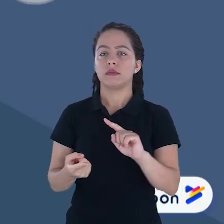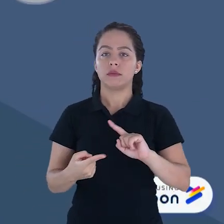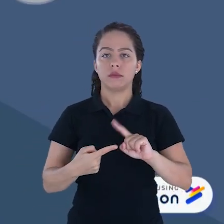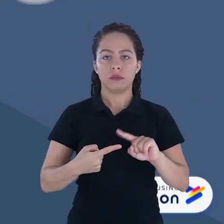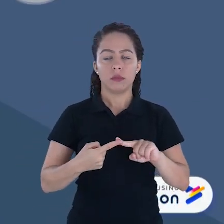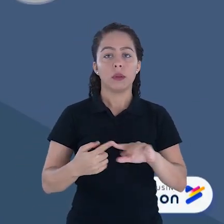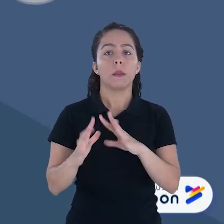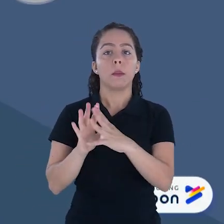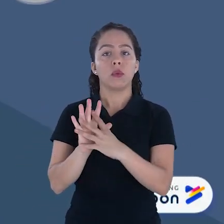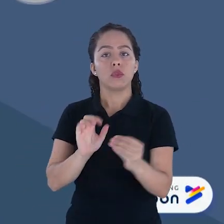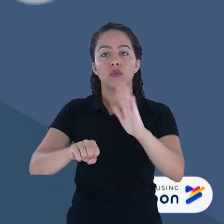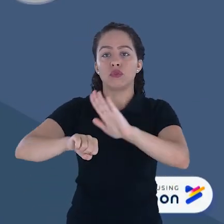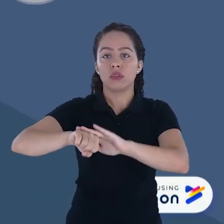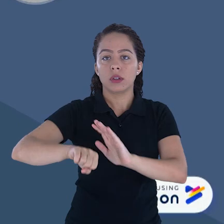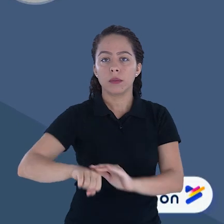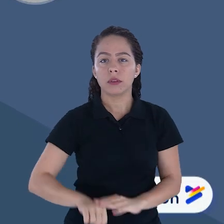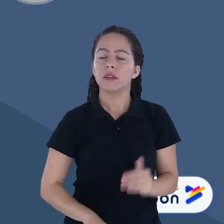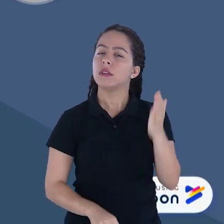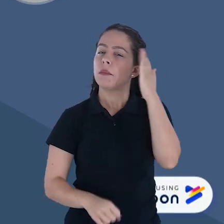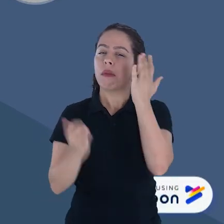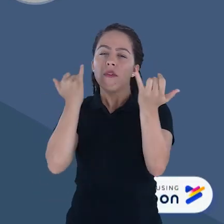Outros dois documentos